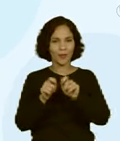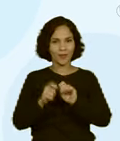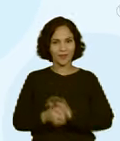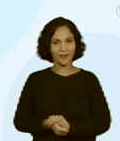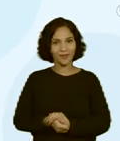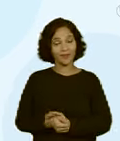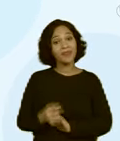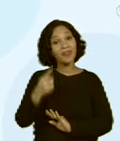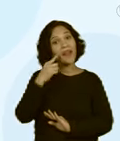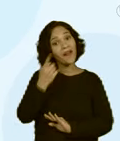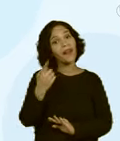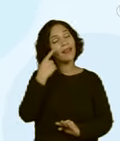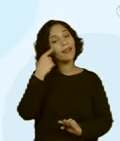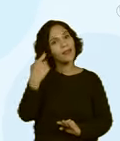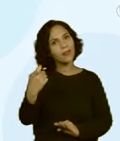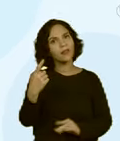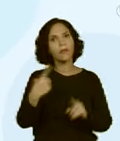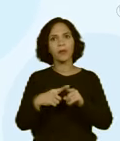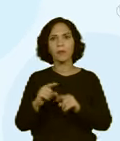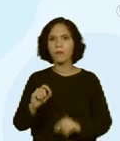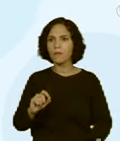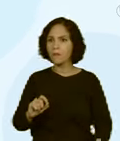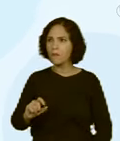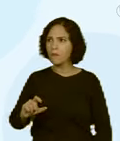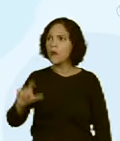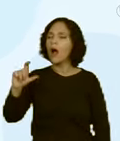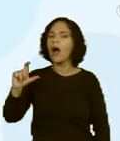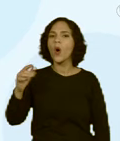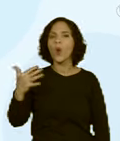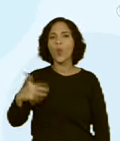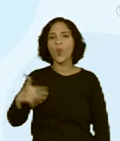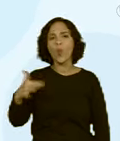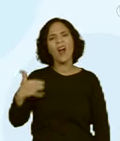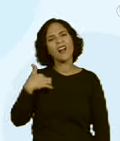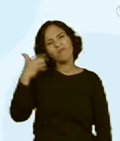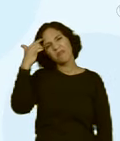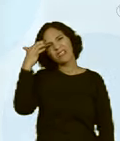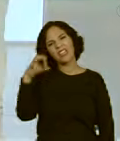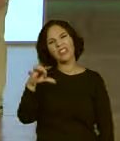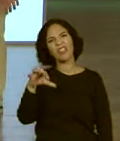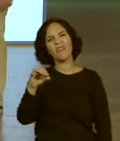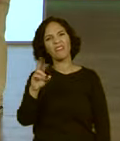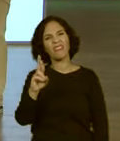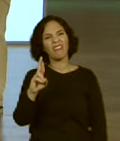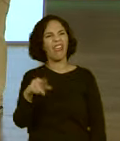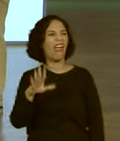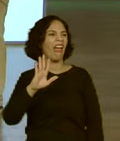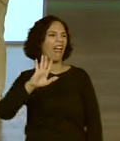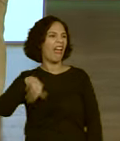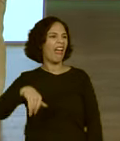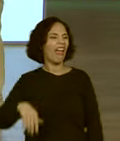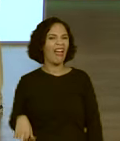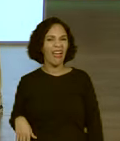E olha que interessante como foi crescendo, né? E eu aqui pensando que R$ 90,00 não ia dar nada.